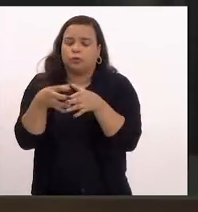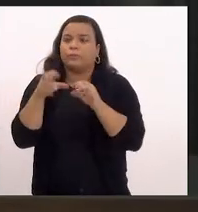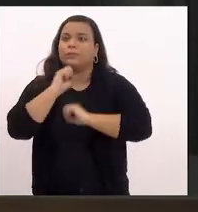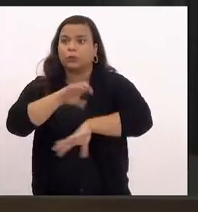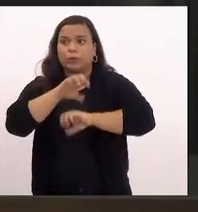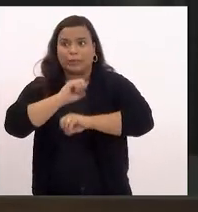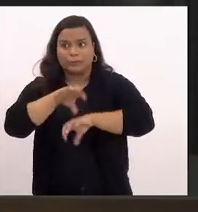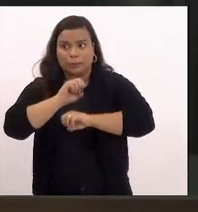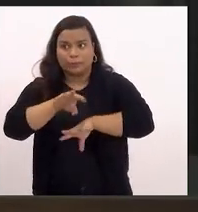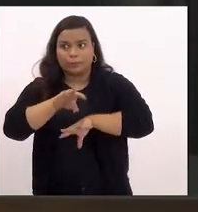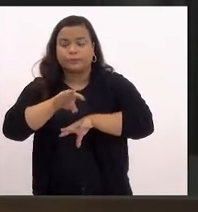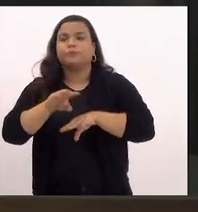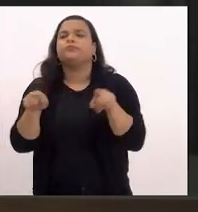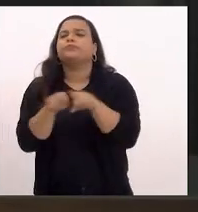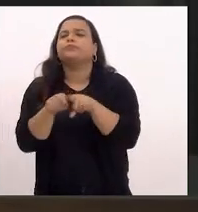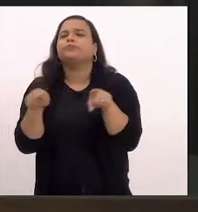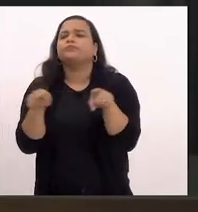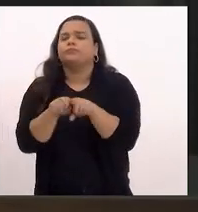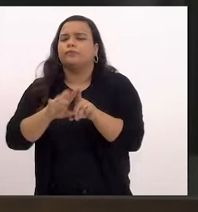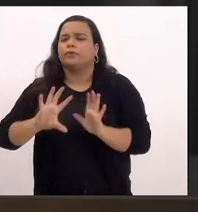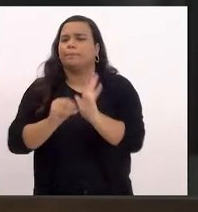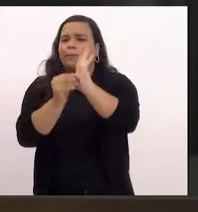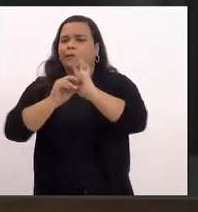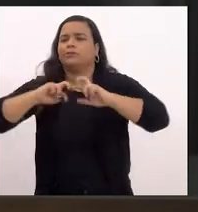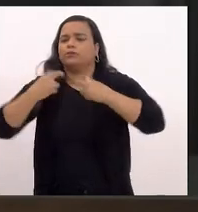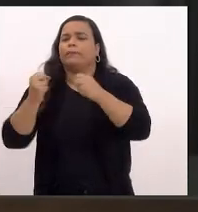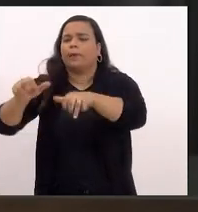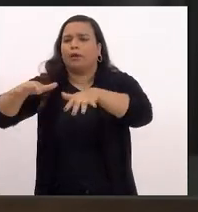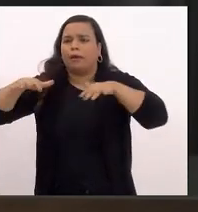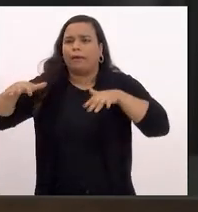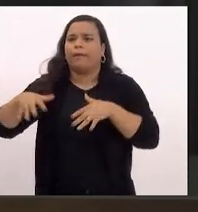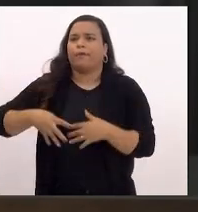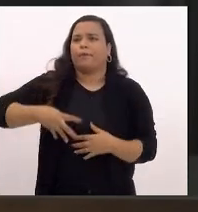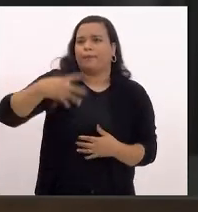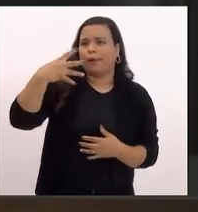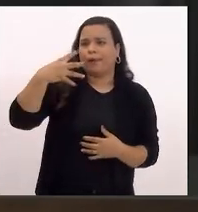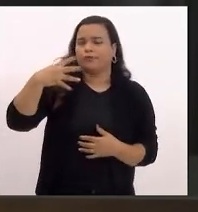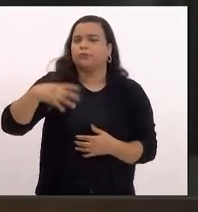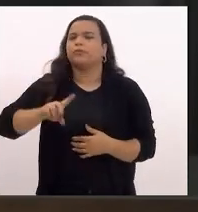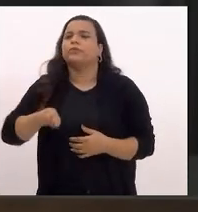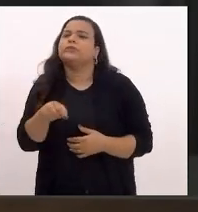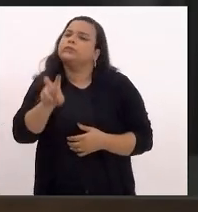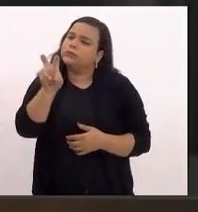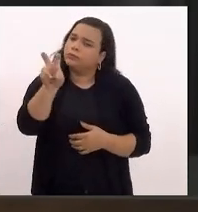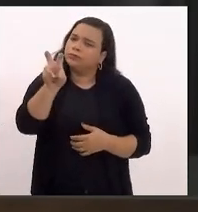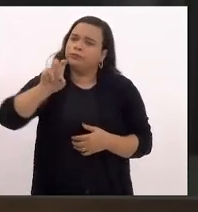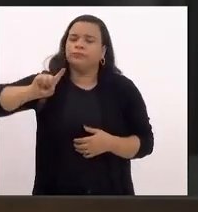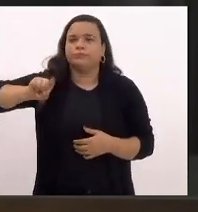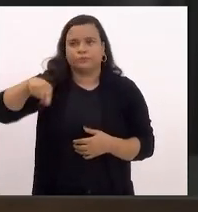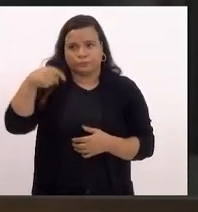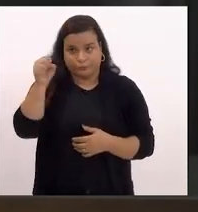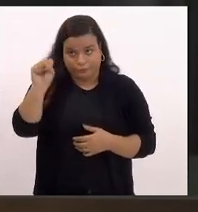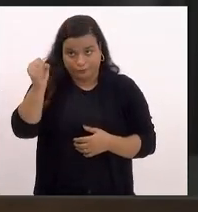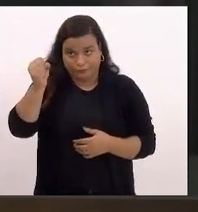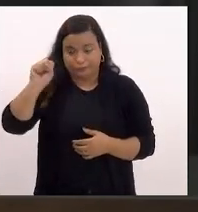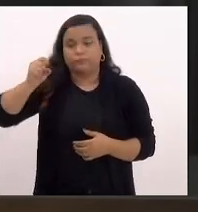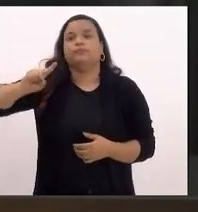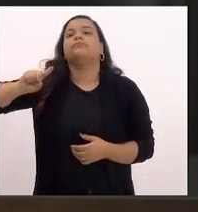Educação. E as emendas de plenário 4, 5, 8,